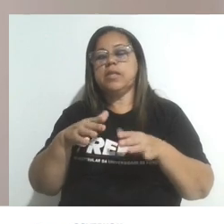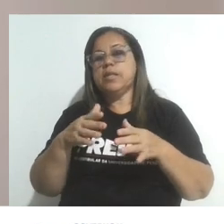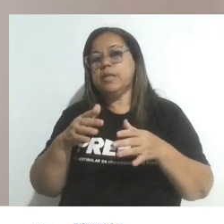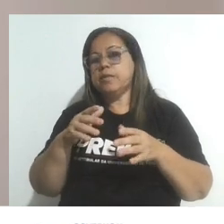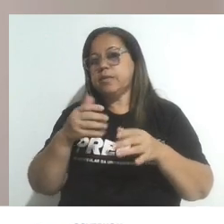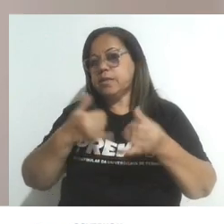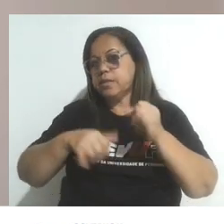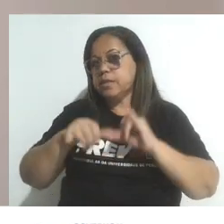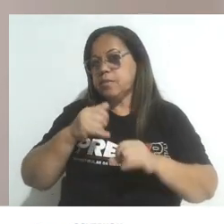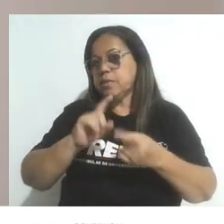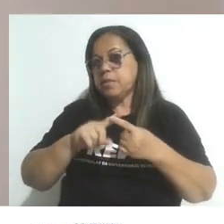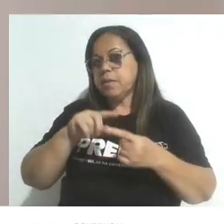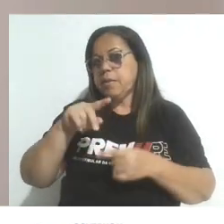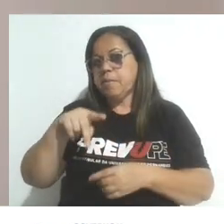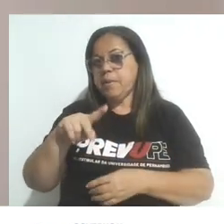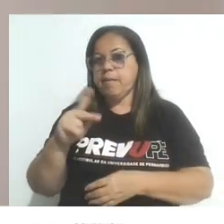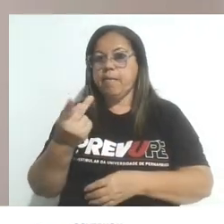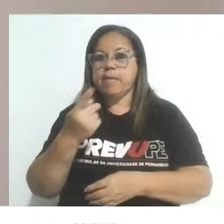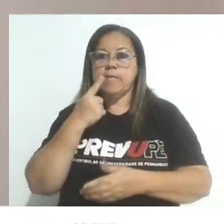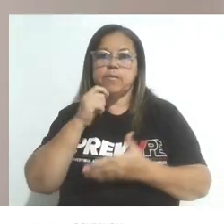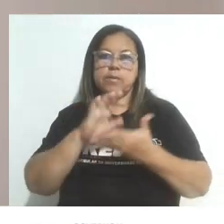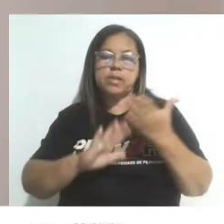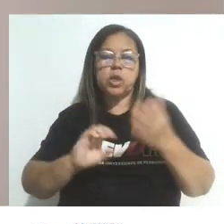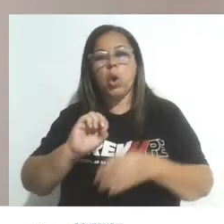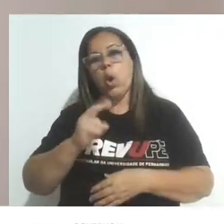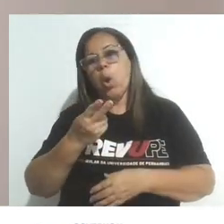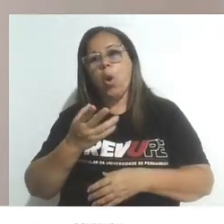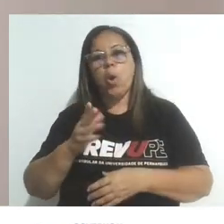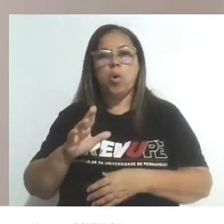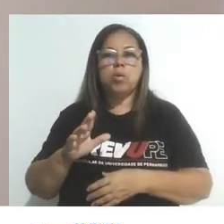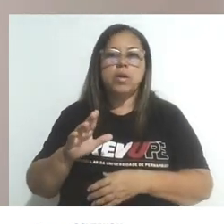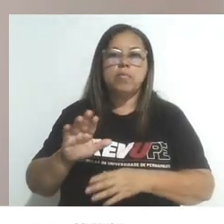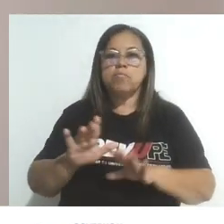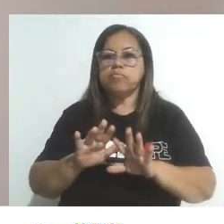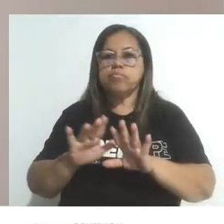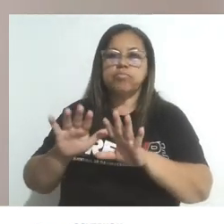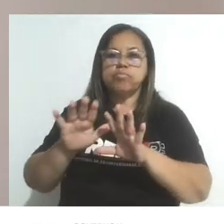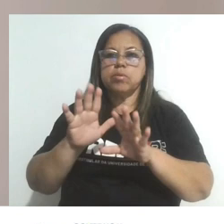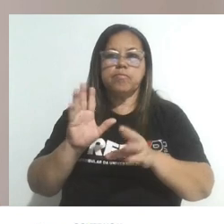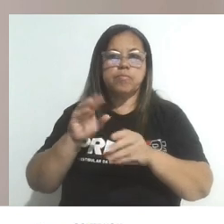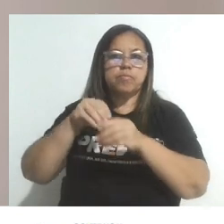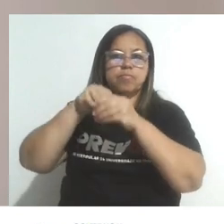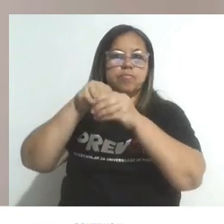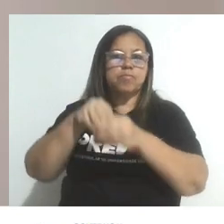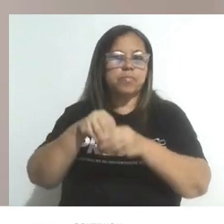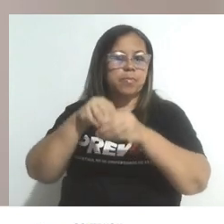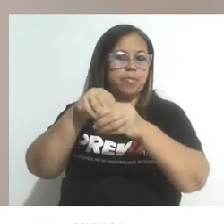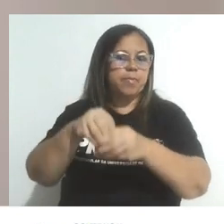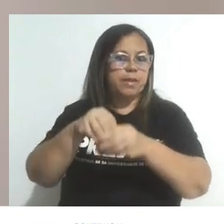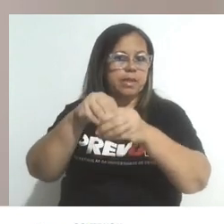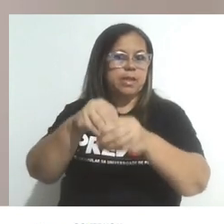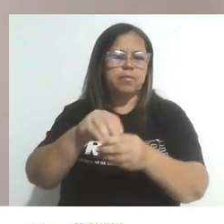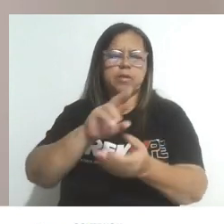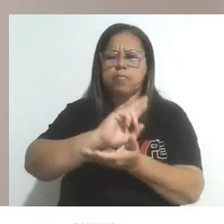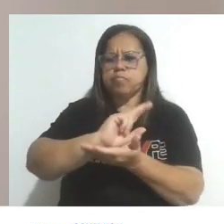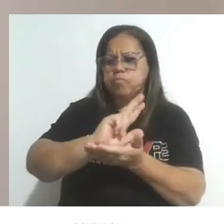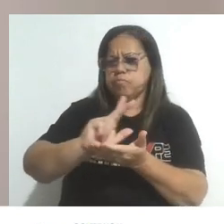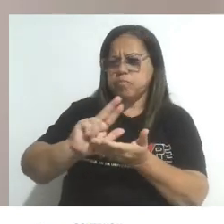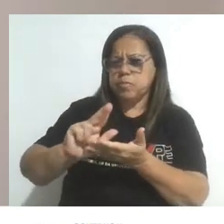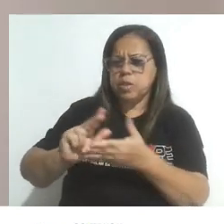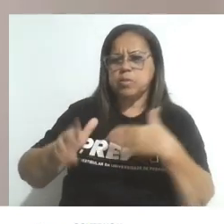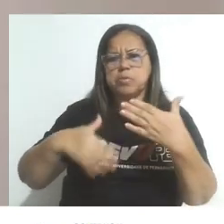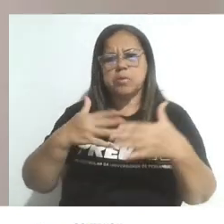sangue e ou a ligação-liberação de oxigênio pela hemoglobina. Enfim, vários são os processos em que